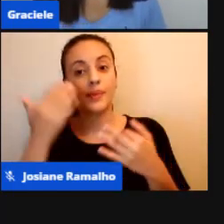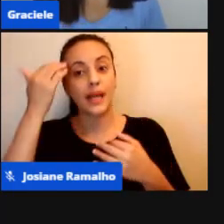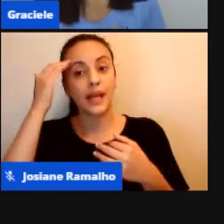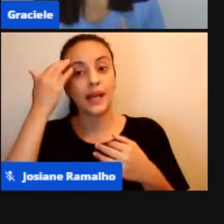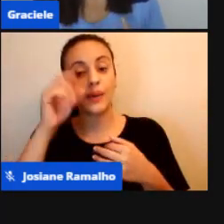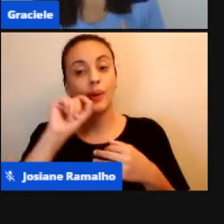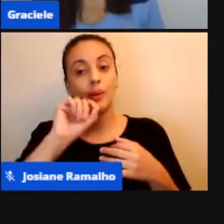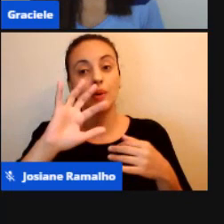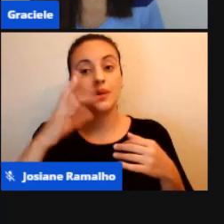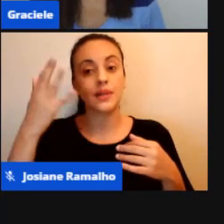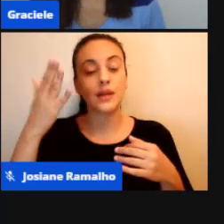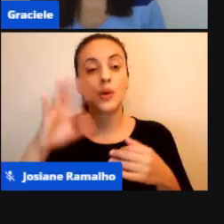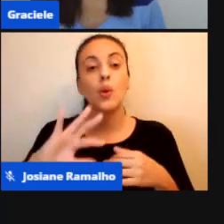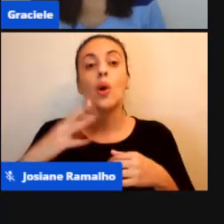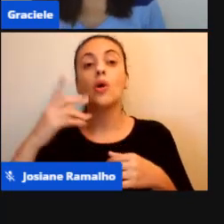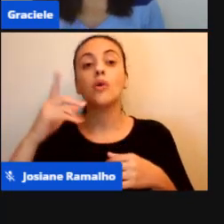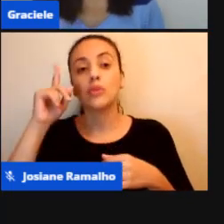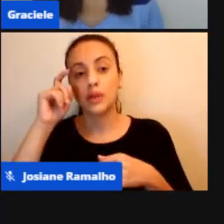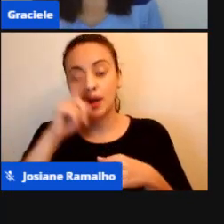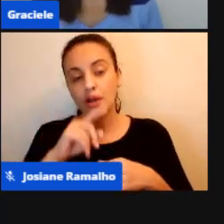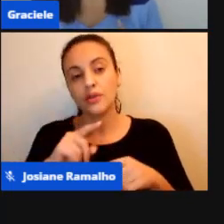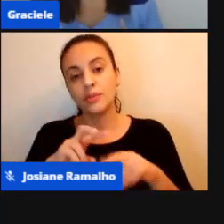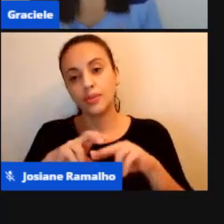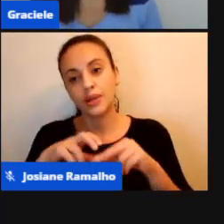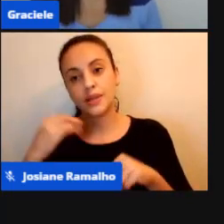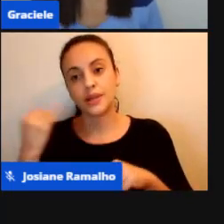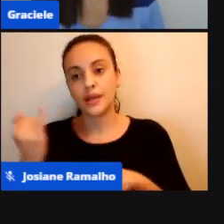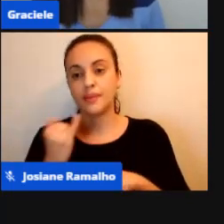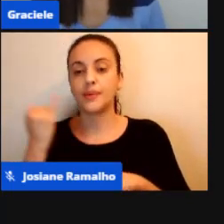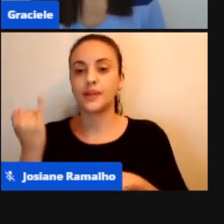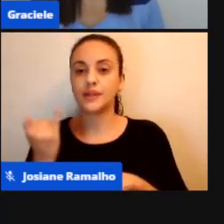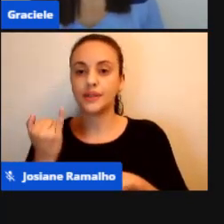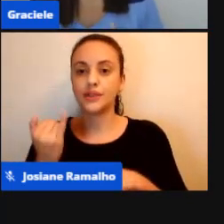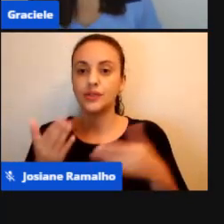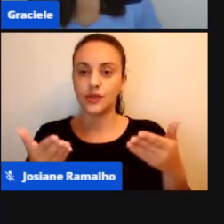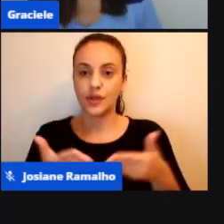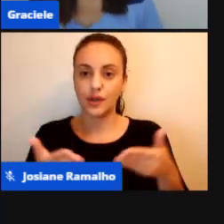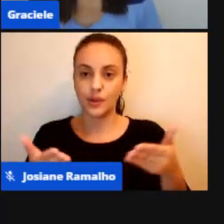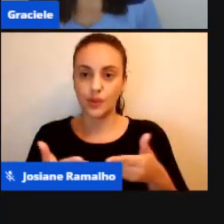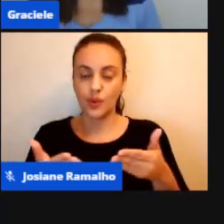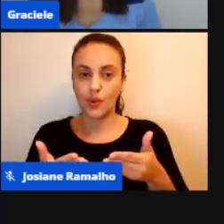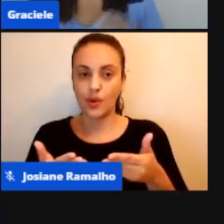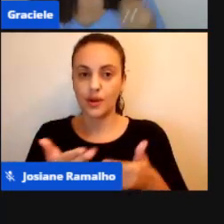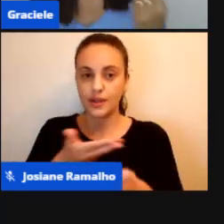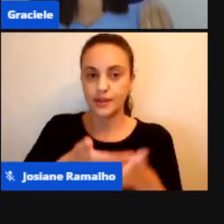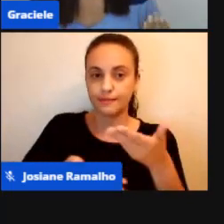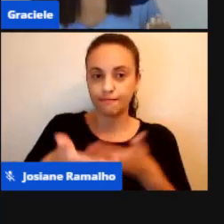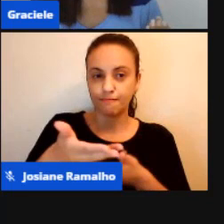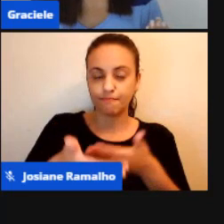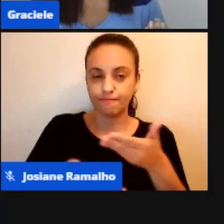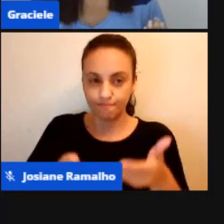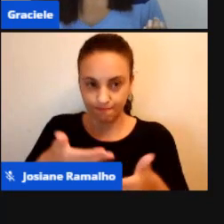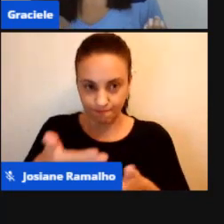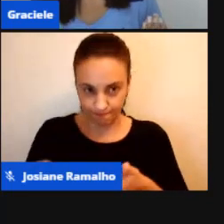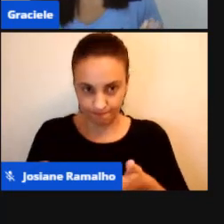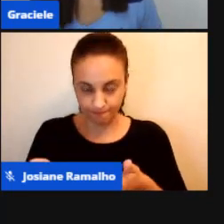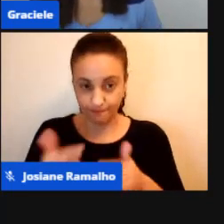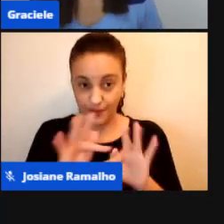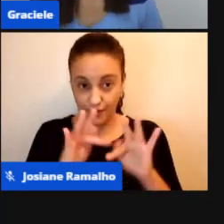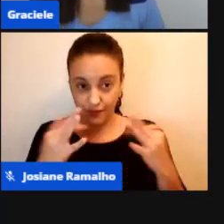Então, é muito importante, neste momento, essa relação. Família,